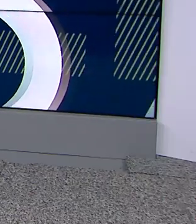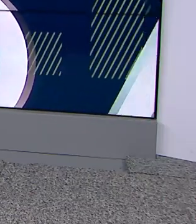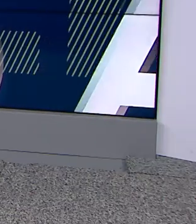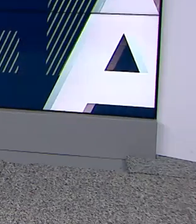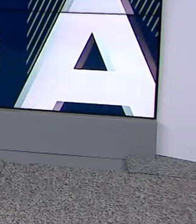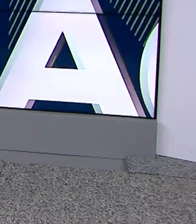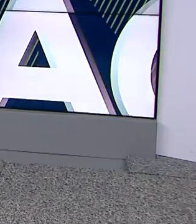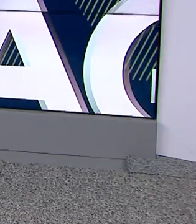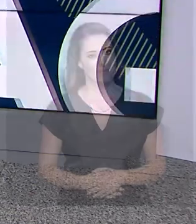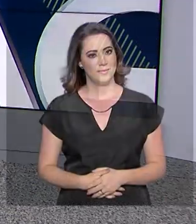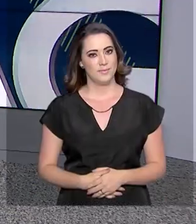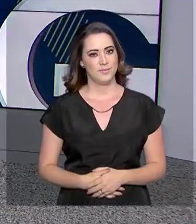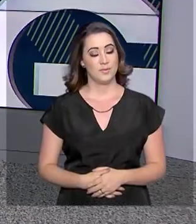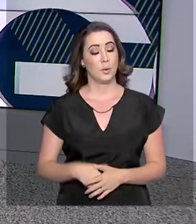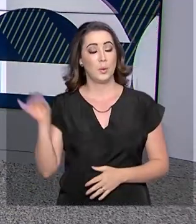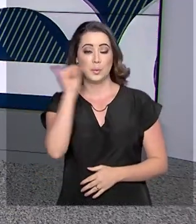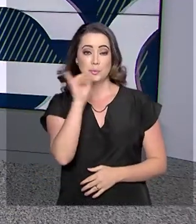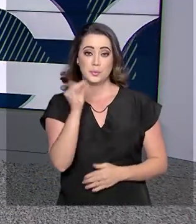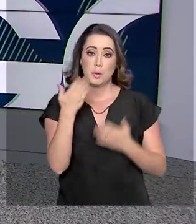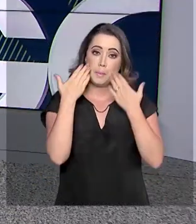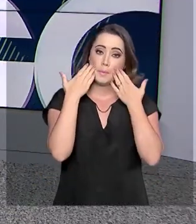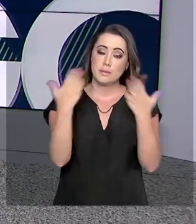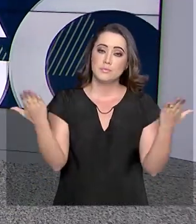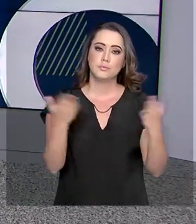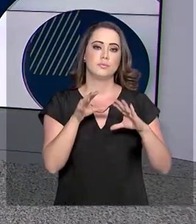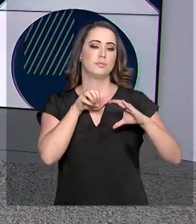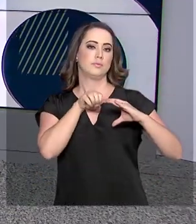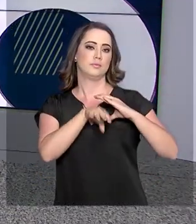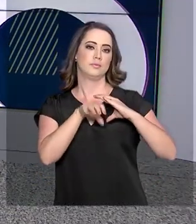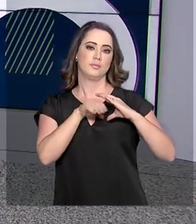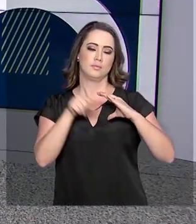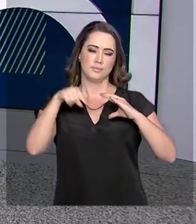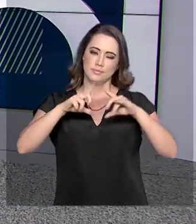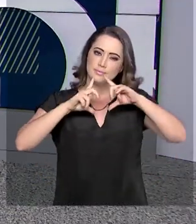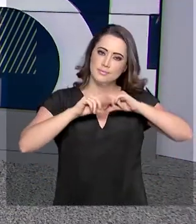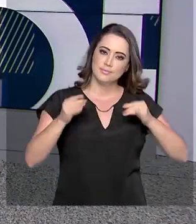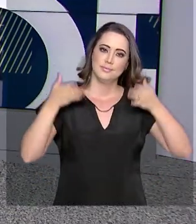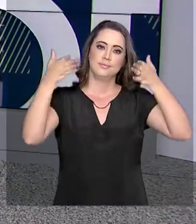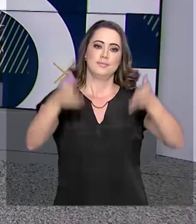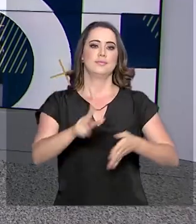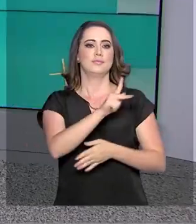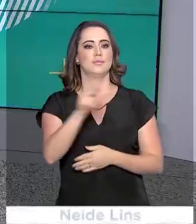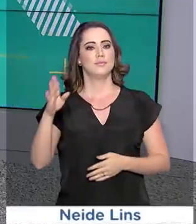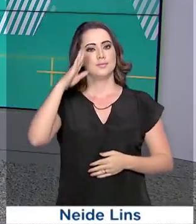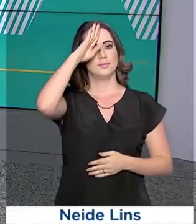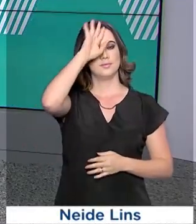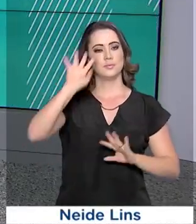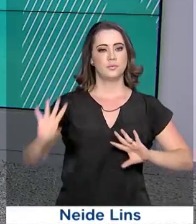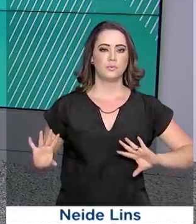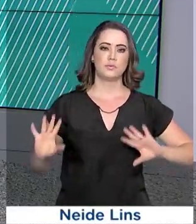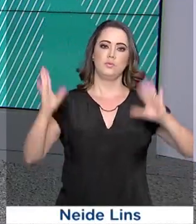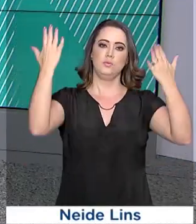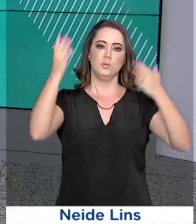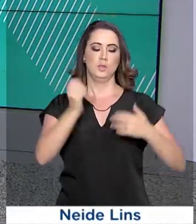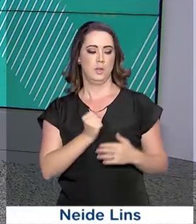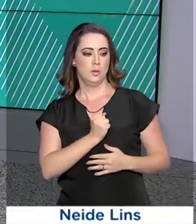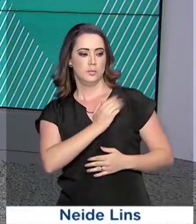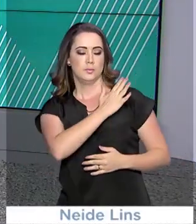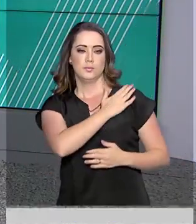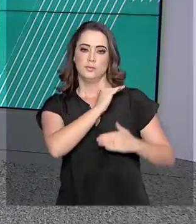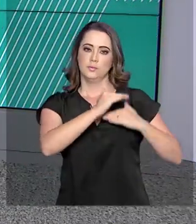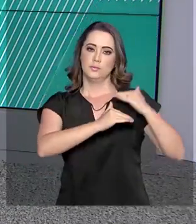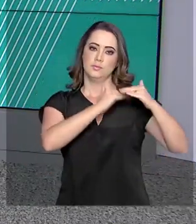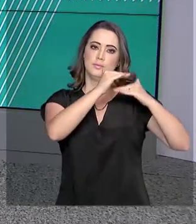Olá, interrompemos a programação para transmitir ao vivo de Brasília a participação do presidente Jair Bolsonaro na solenidade de